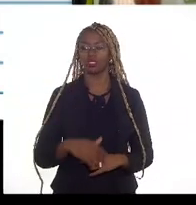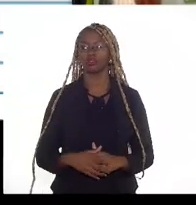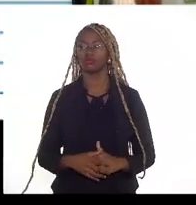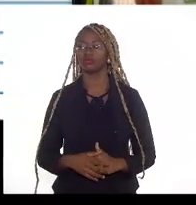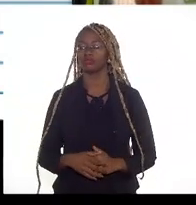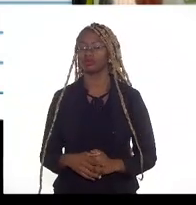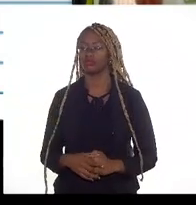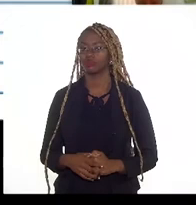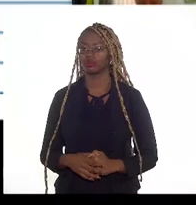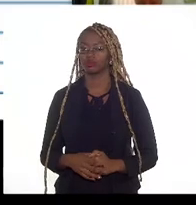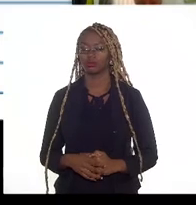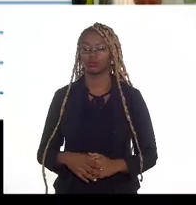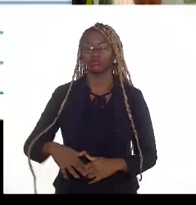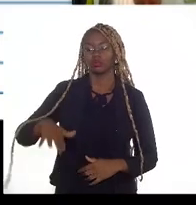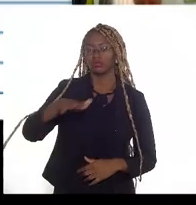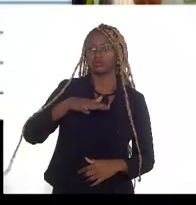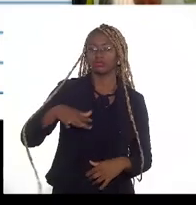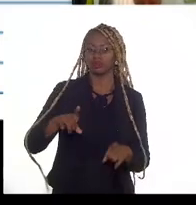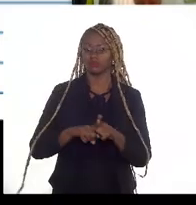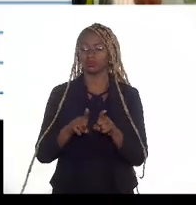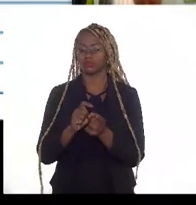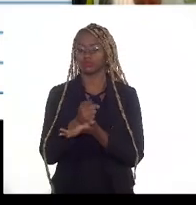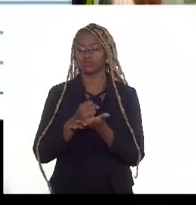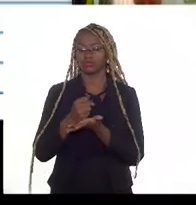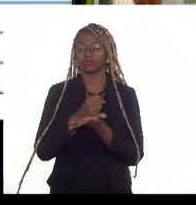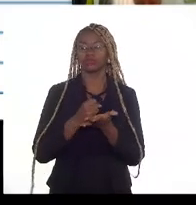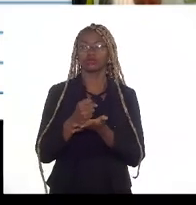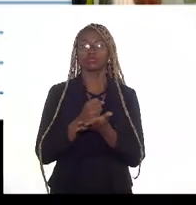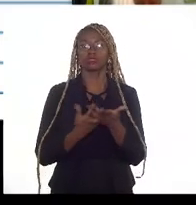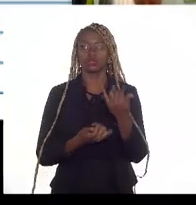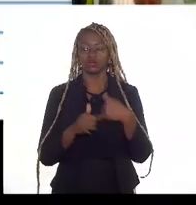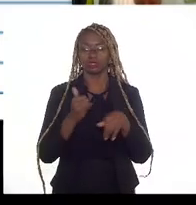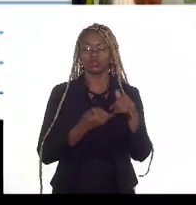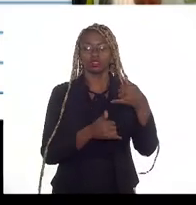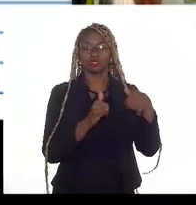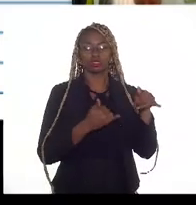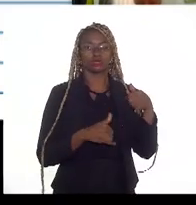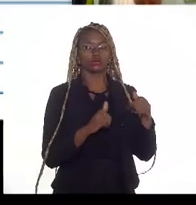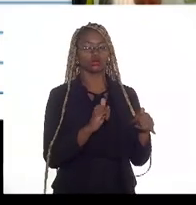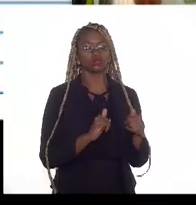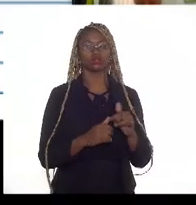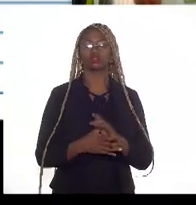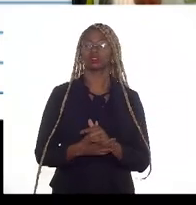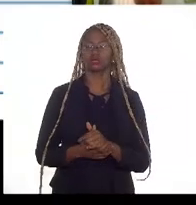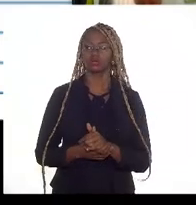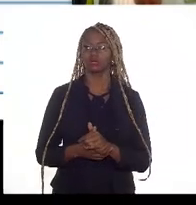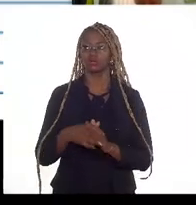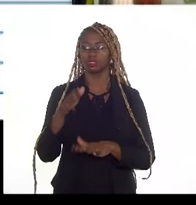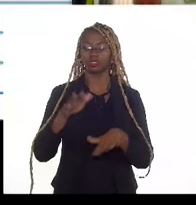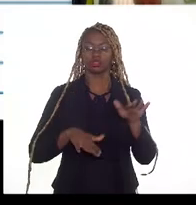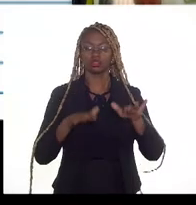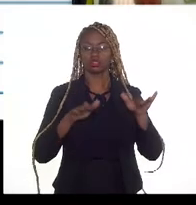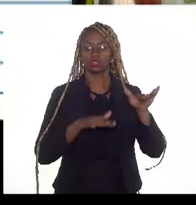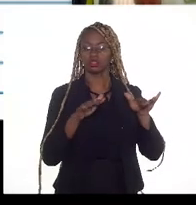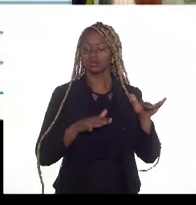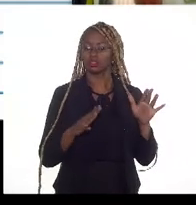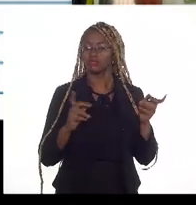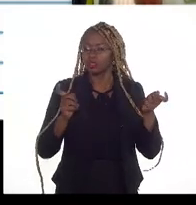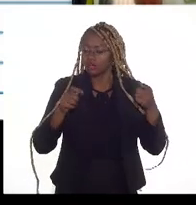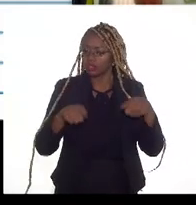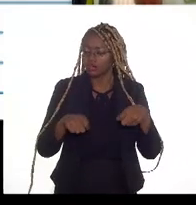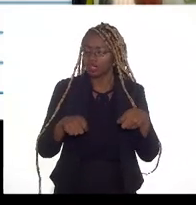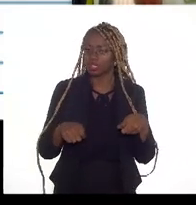Setor industrial basicamente química que a gente pode até subclassificar como